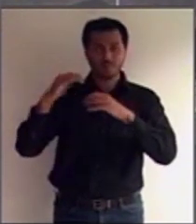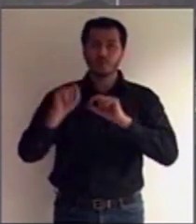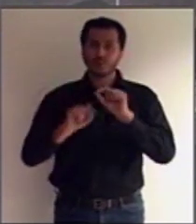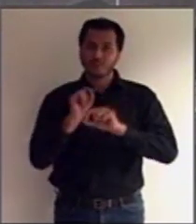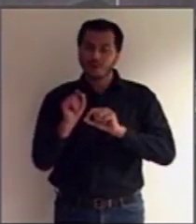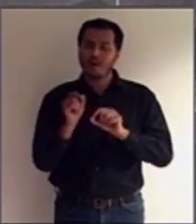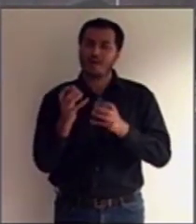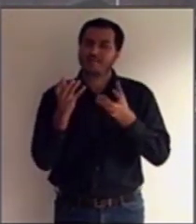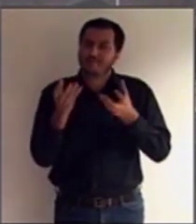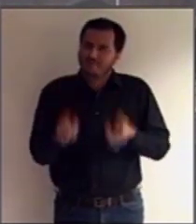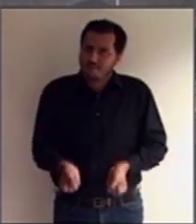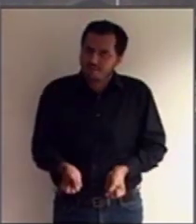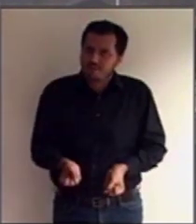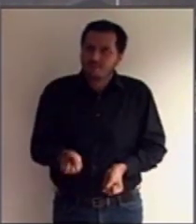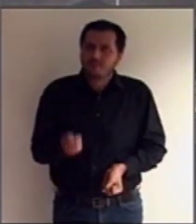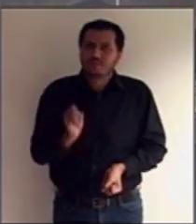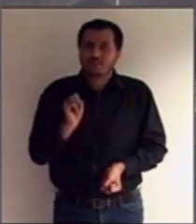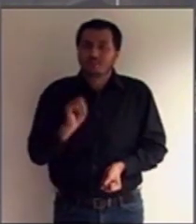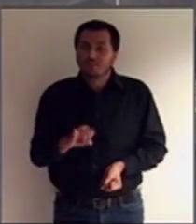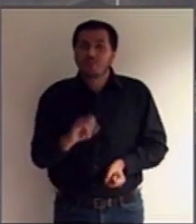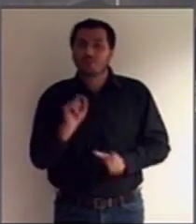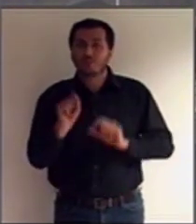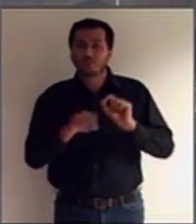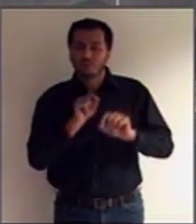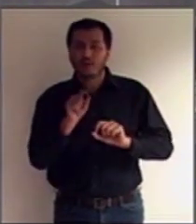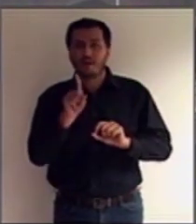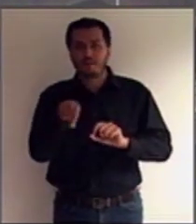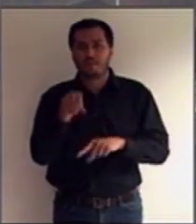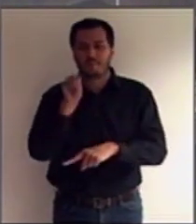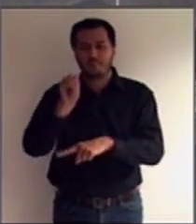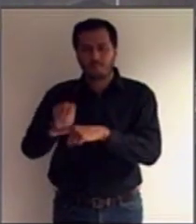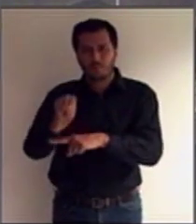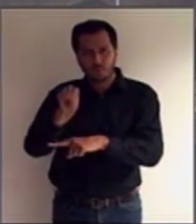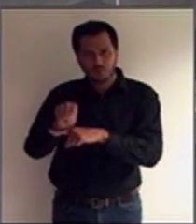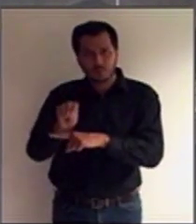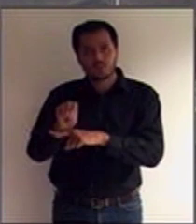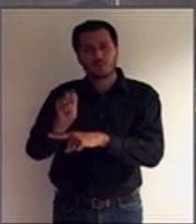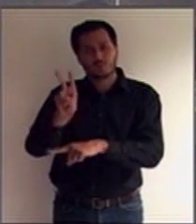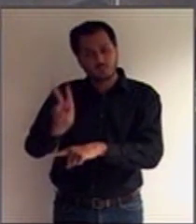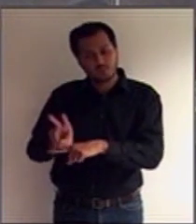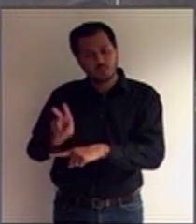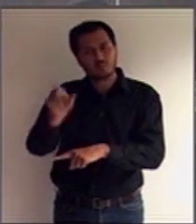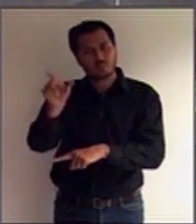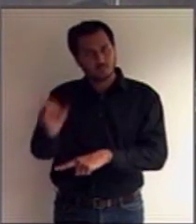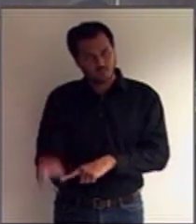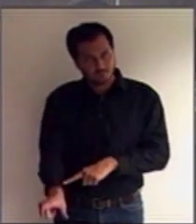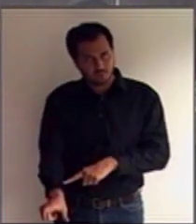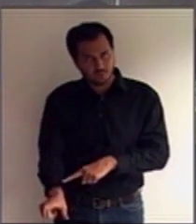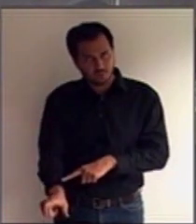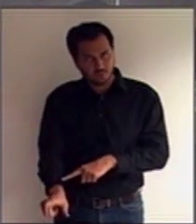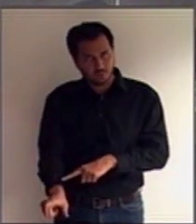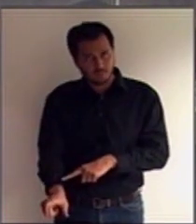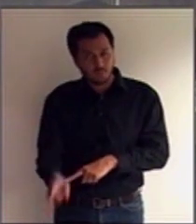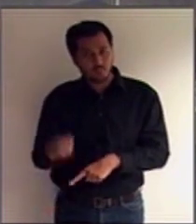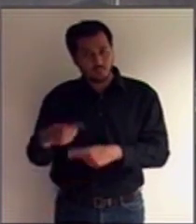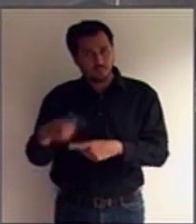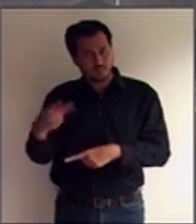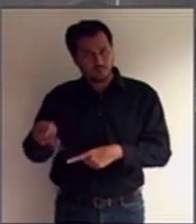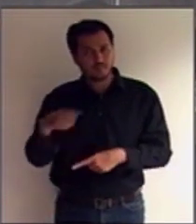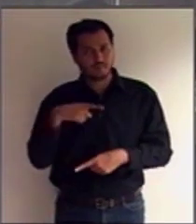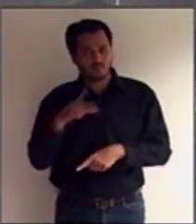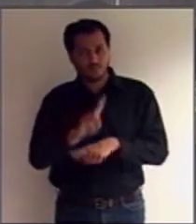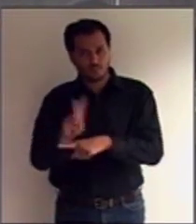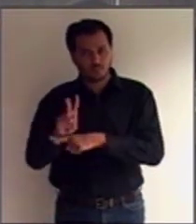admissível sob a ótica da proteção do beneficiário no tocante à preservação do seu